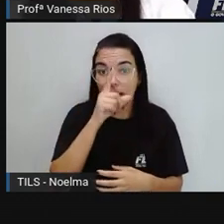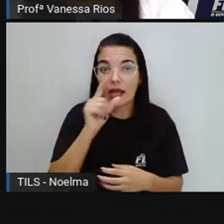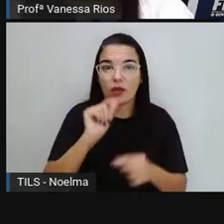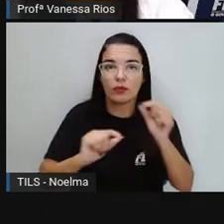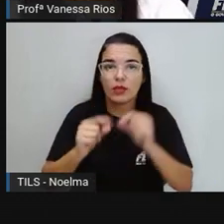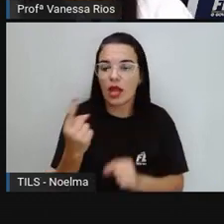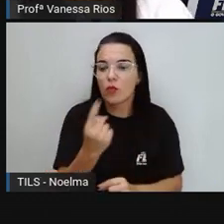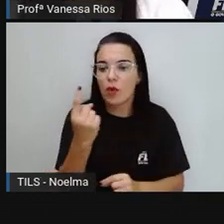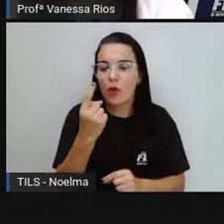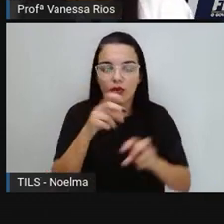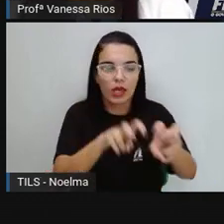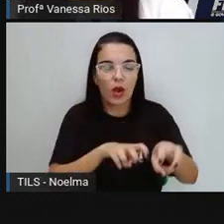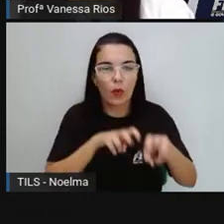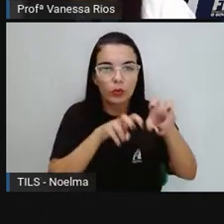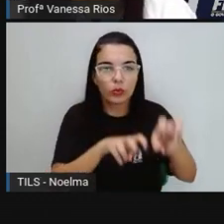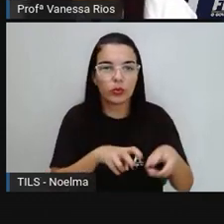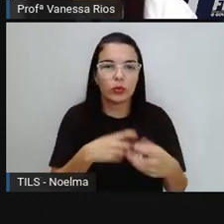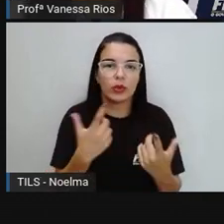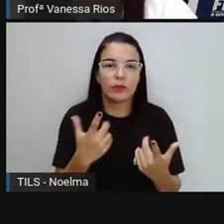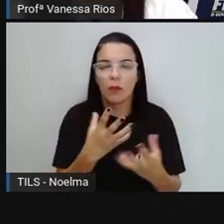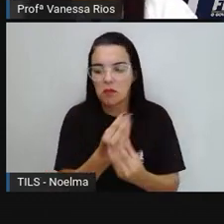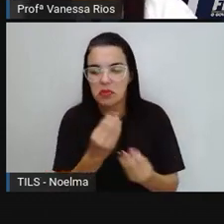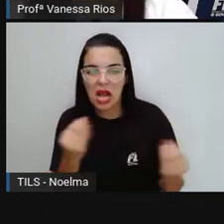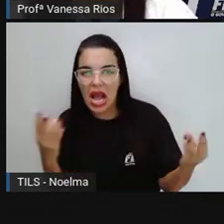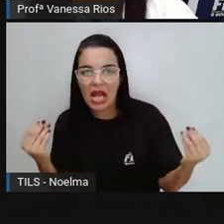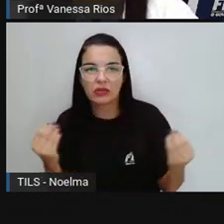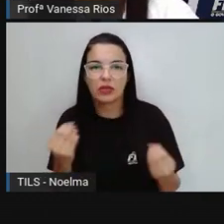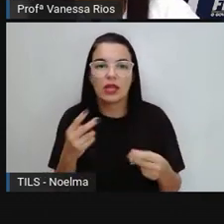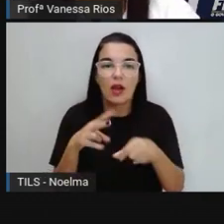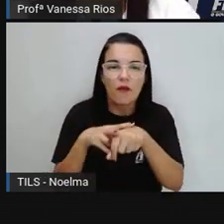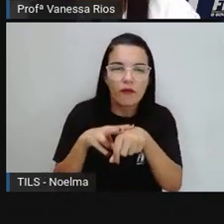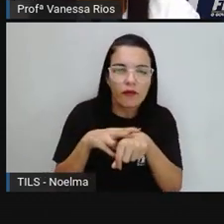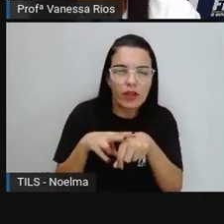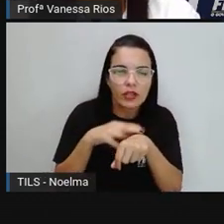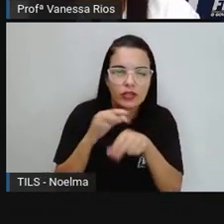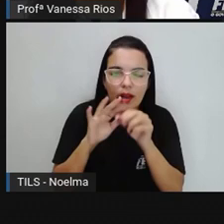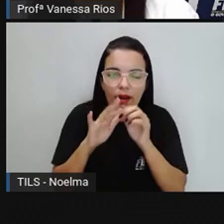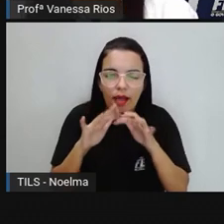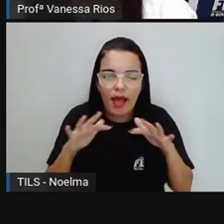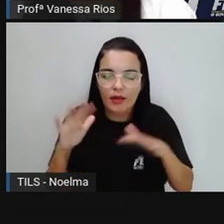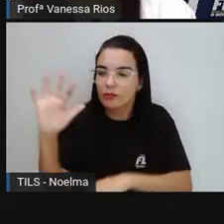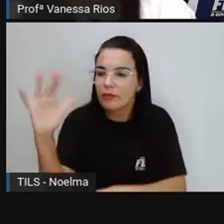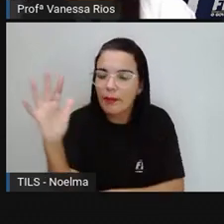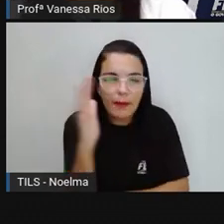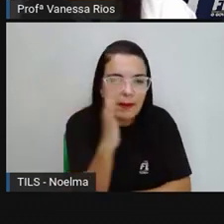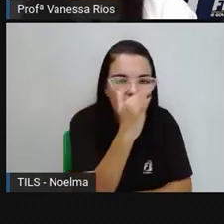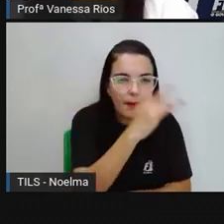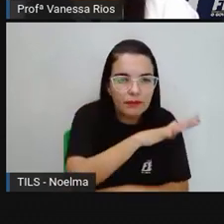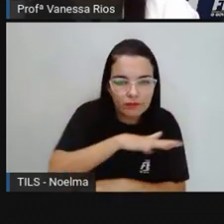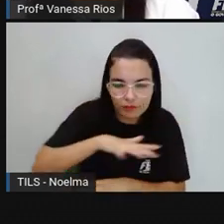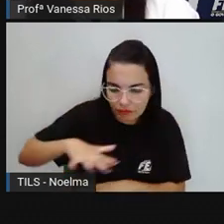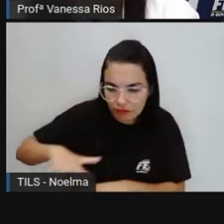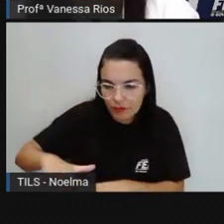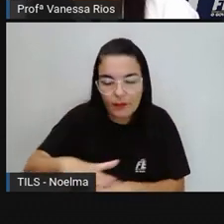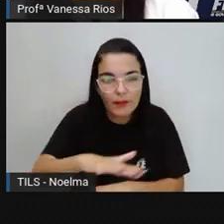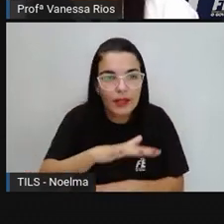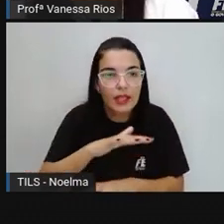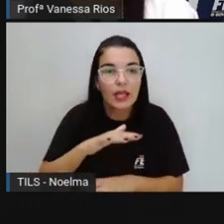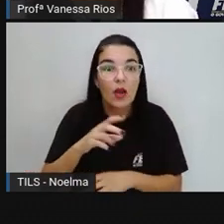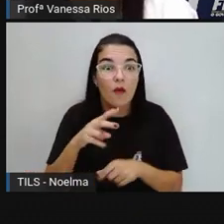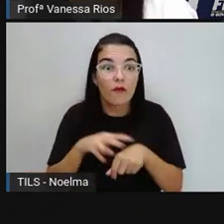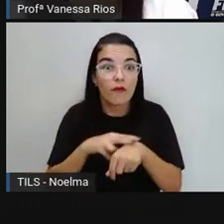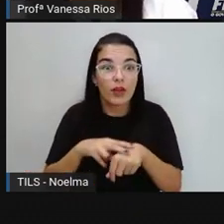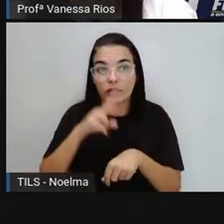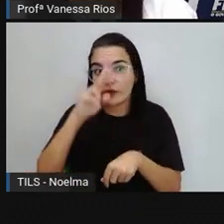cor laranja representando a monocultura, esse verde mais claro representando pastagens, o verde mais